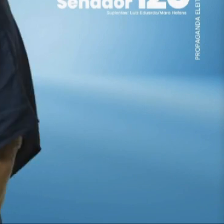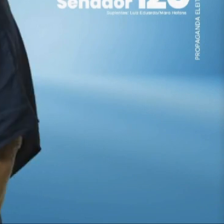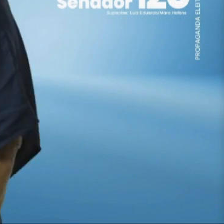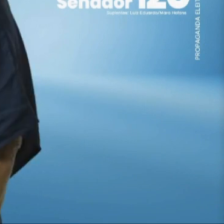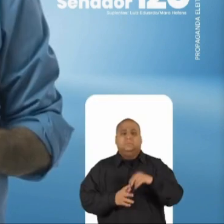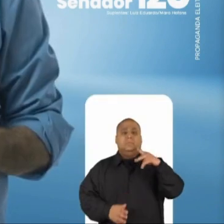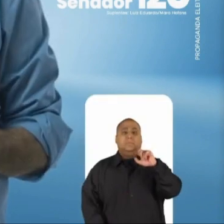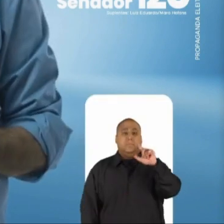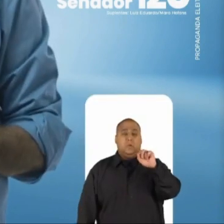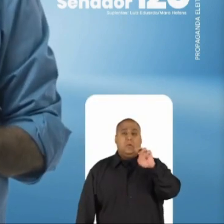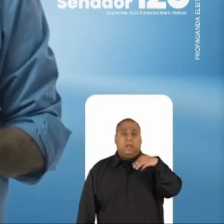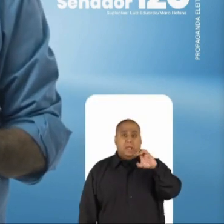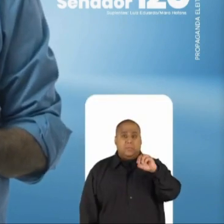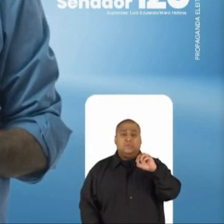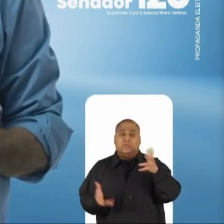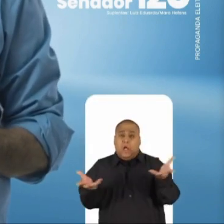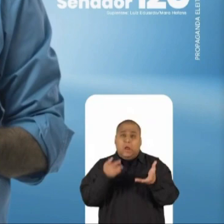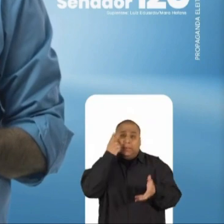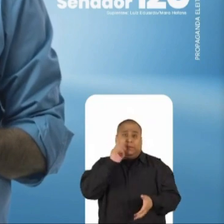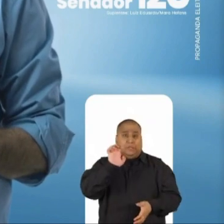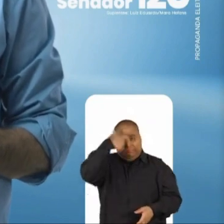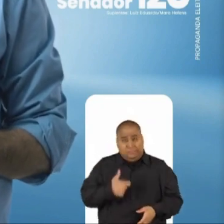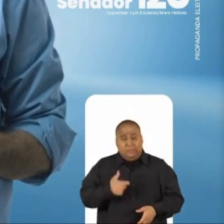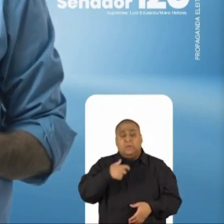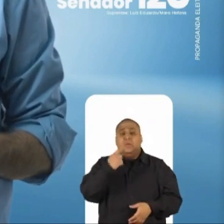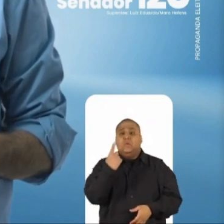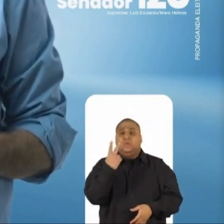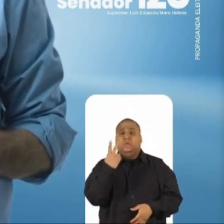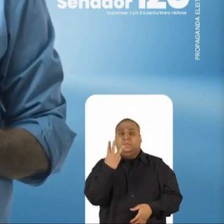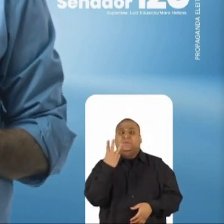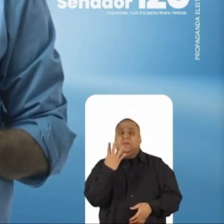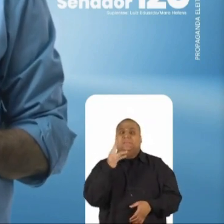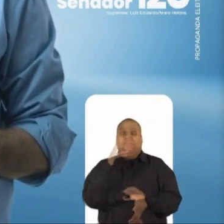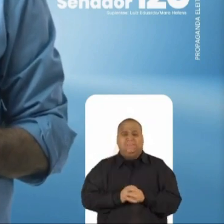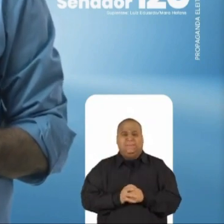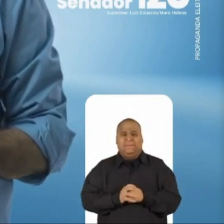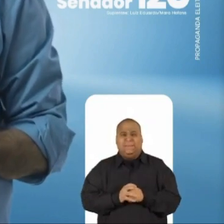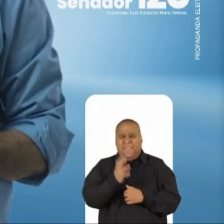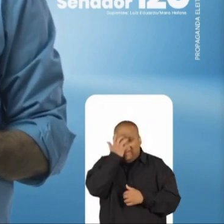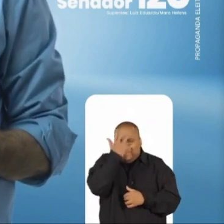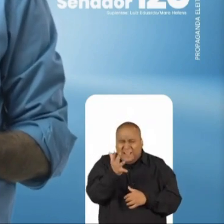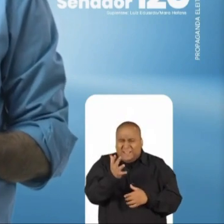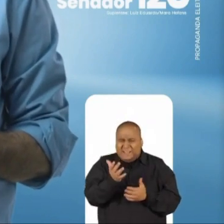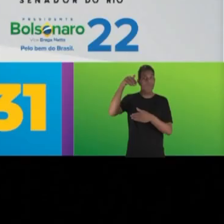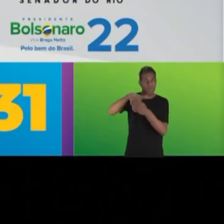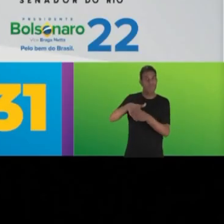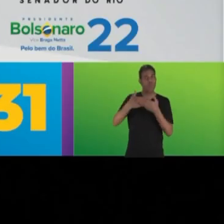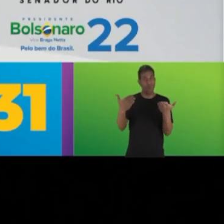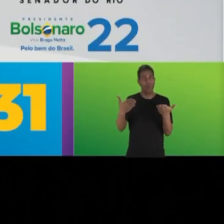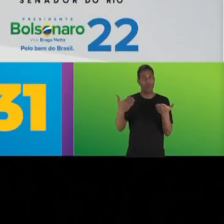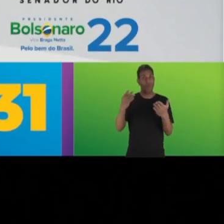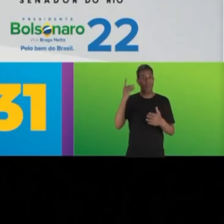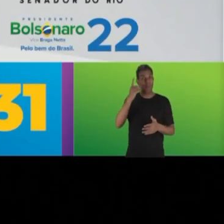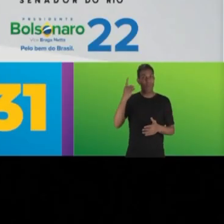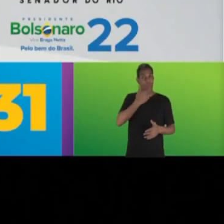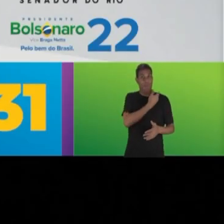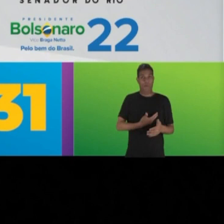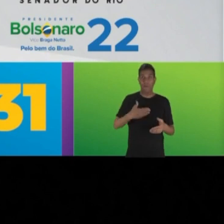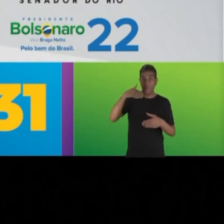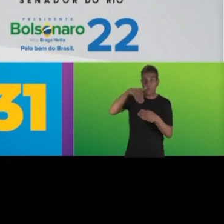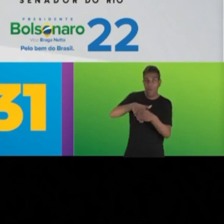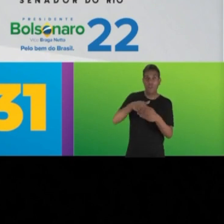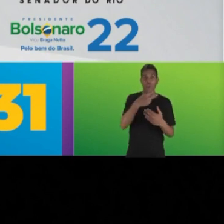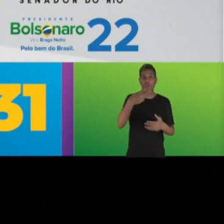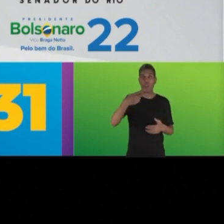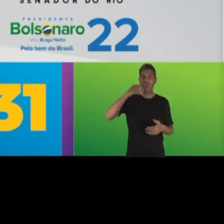Liz Salgueiro. Paulo Ramos, agora estadual, 1-2-3-4-5. É fácil, tá na mão. Para deputado estadual, vote